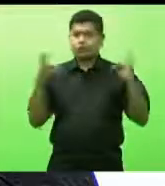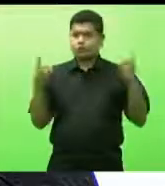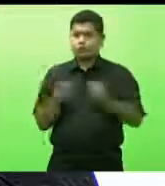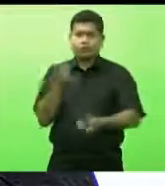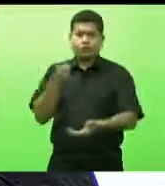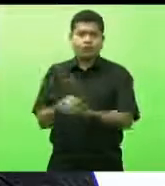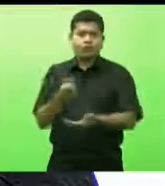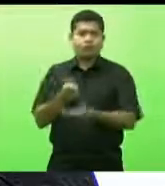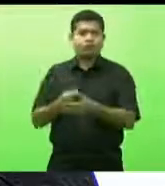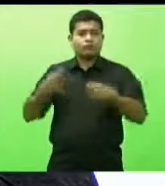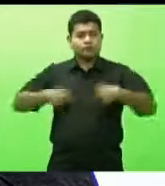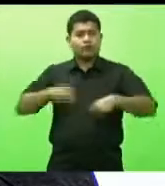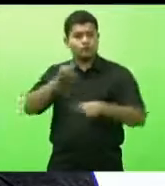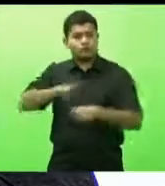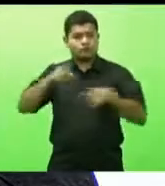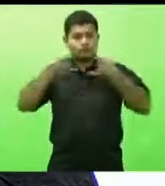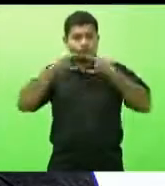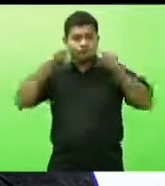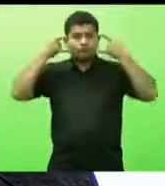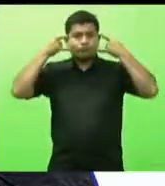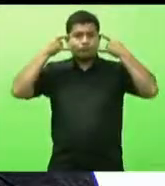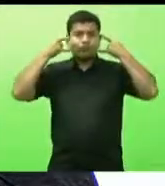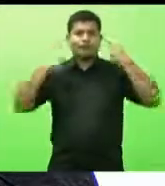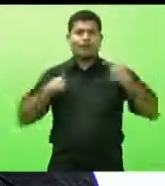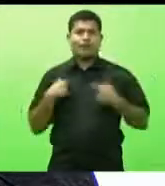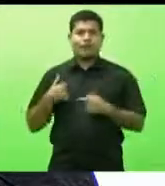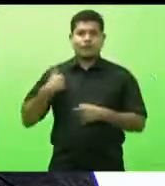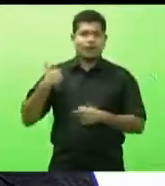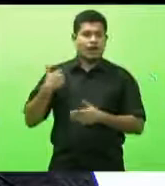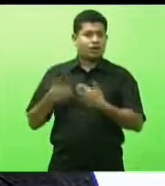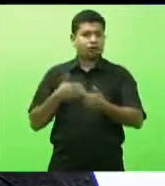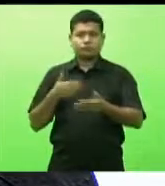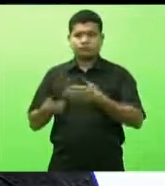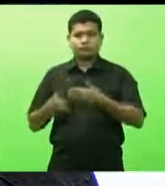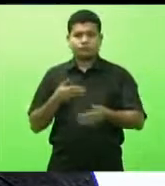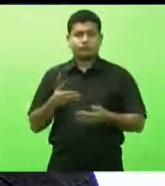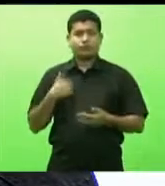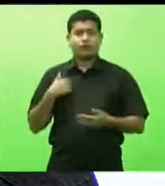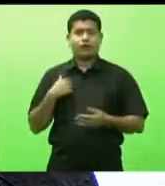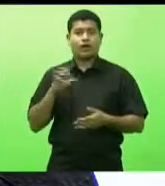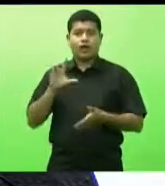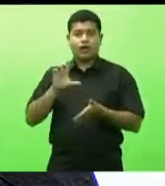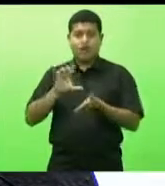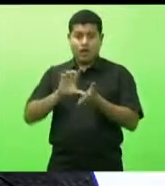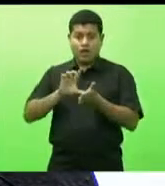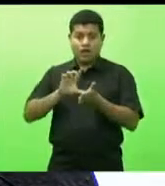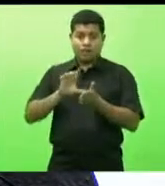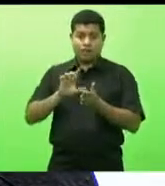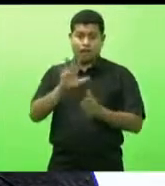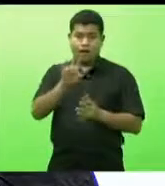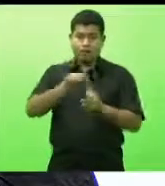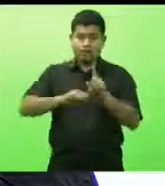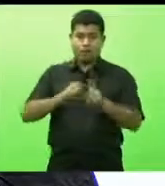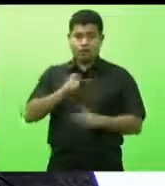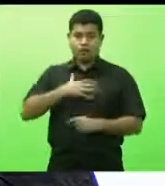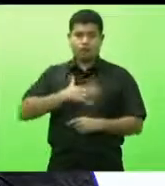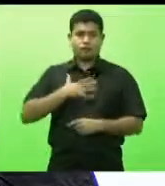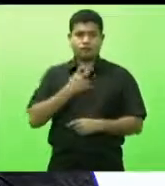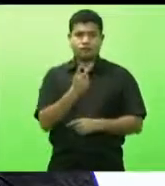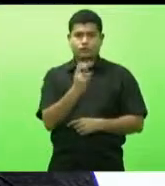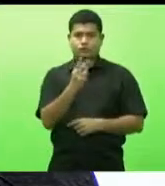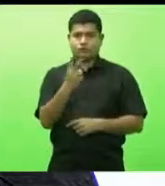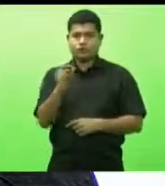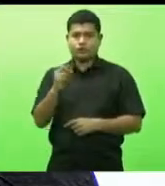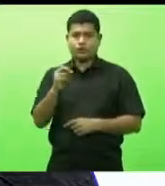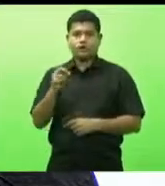de um, de cinco, de três. Após, em agosto de 2020, a Unicef e a Organização Mundial de Saúde